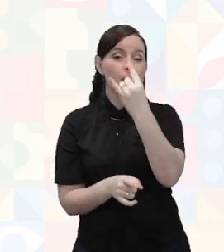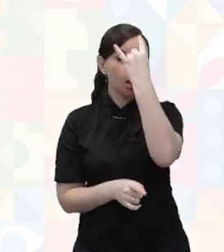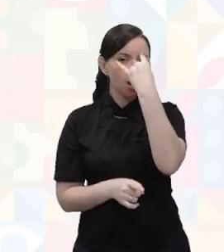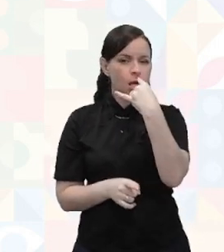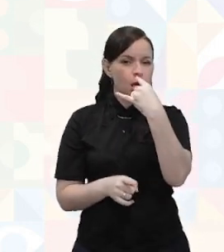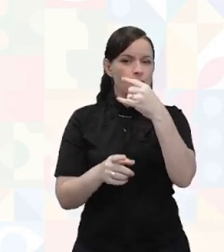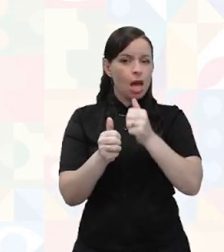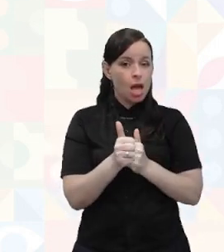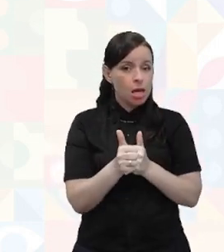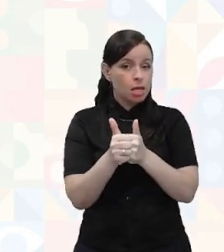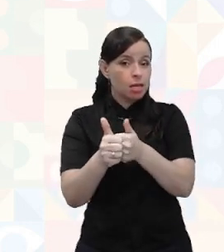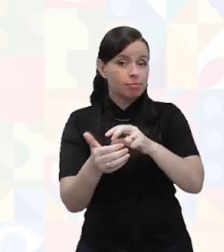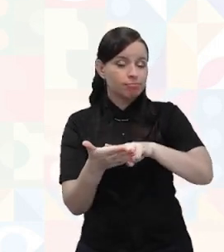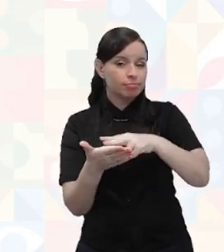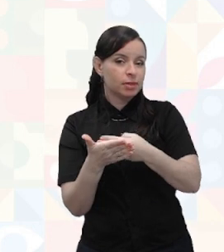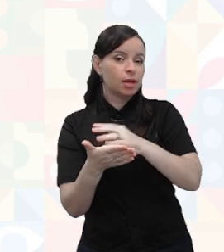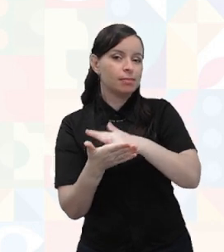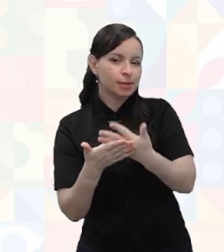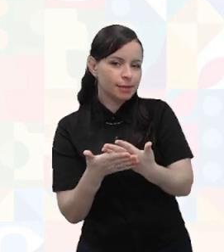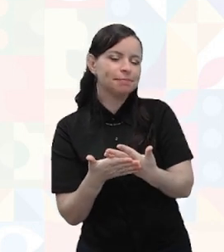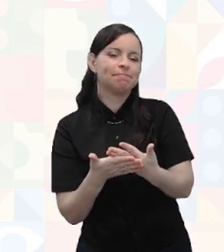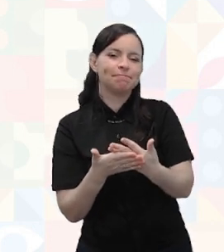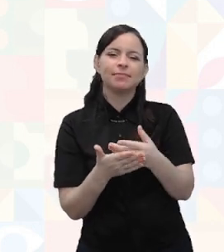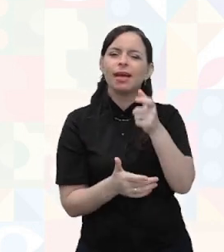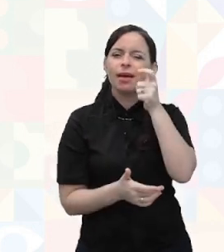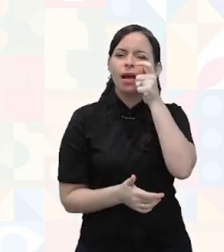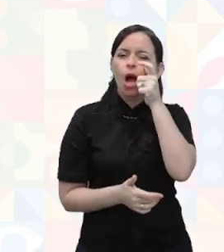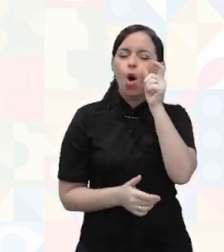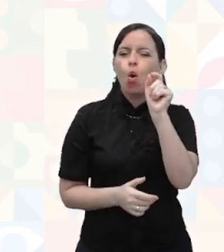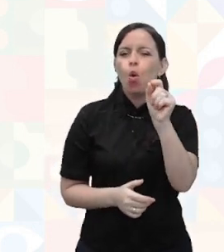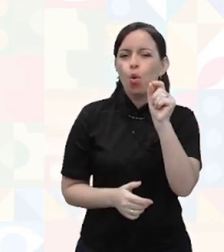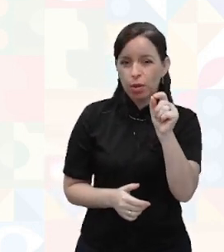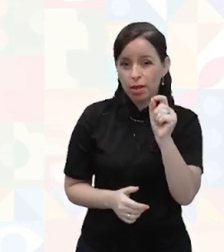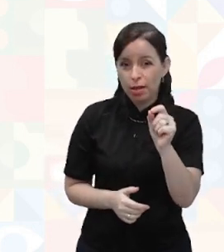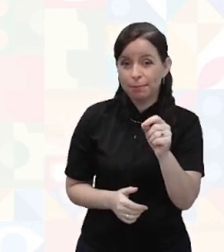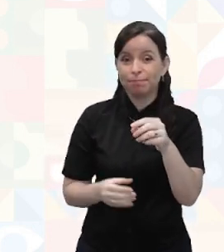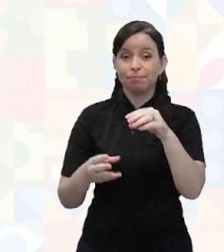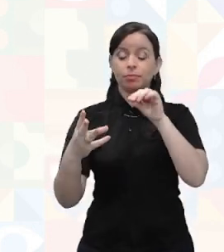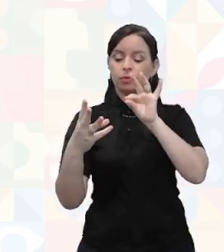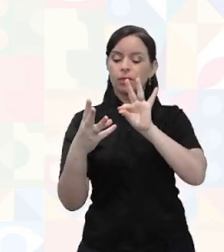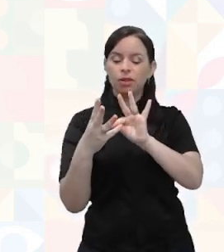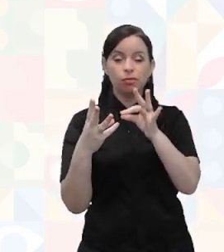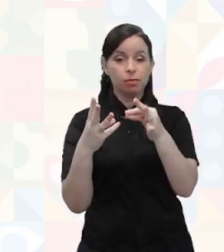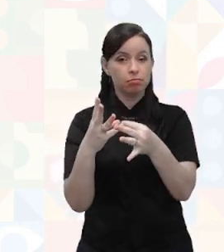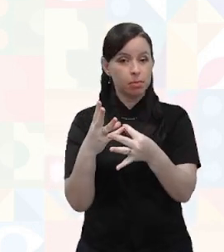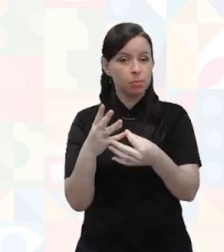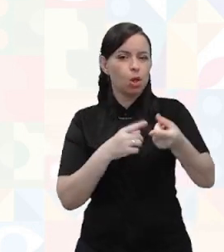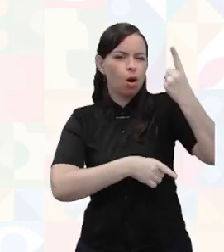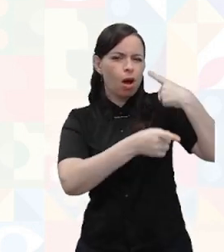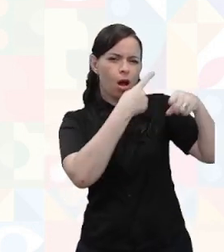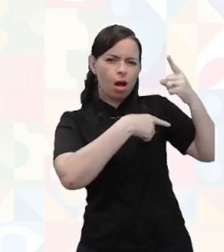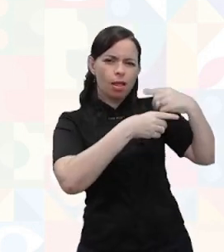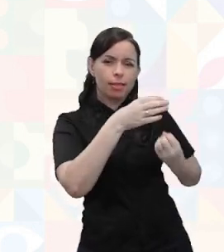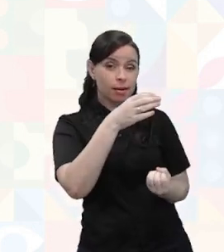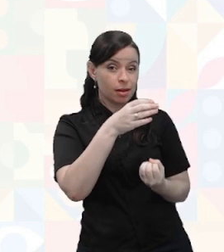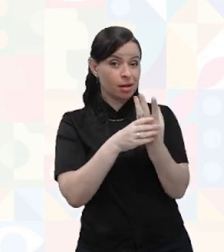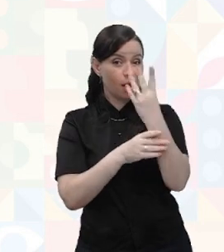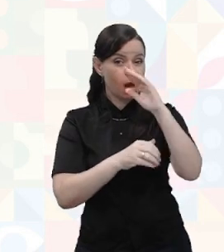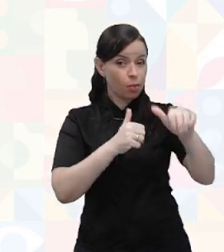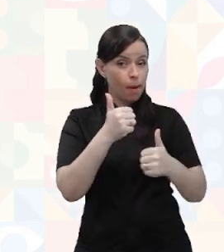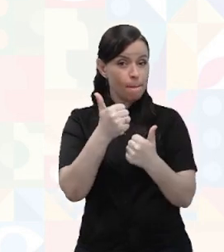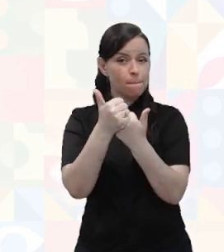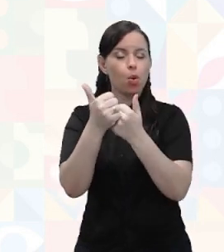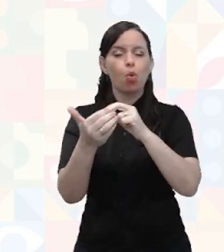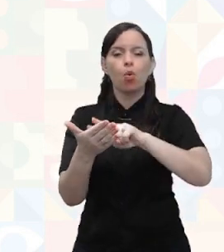de Sinais. Interessante que a FEBRAPILS, ela foi criada inicialmente como uma federação de apoio ao intérprete ouvinte.